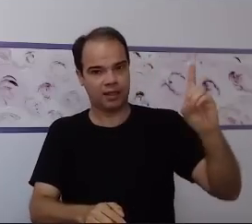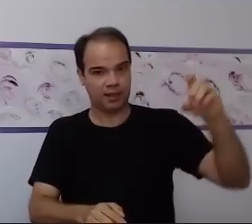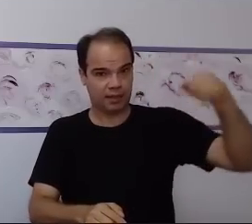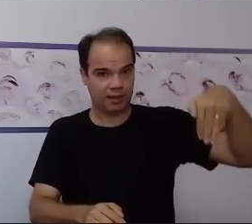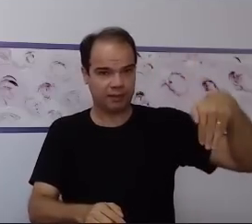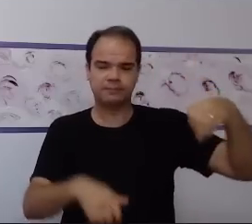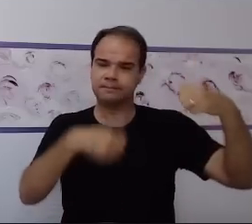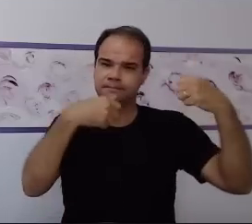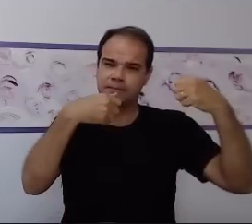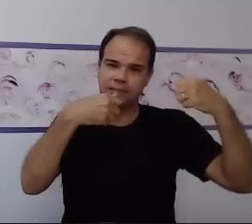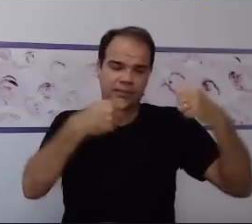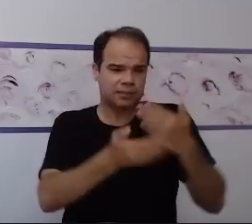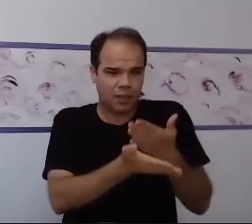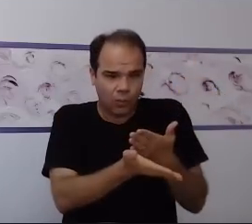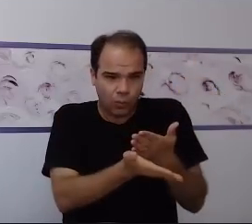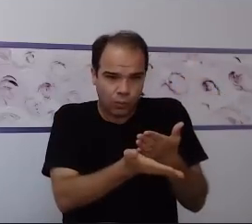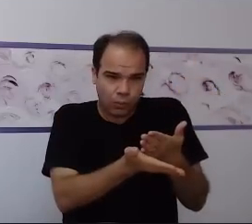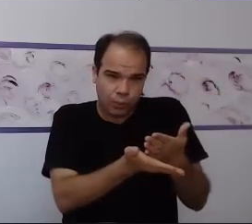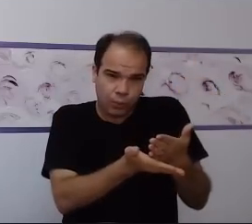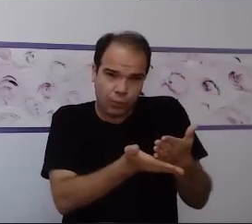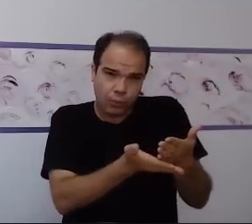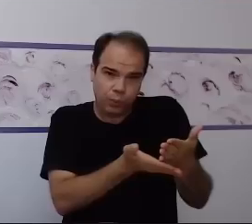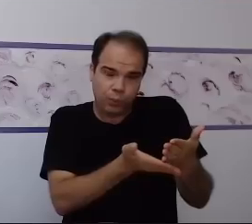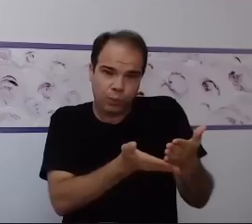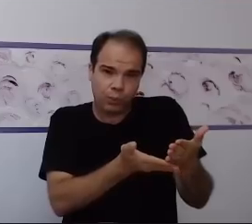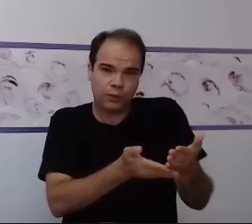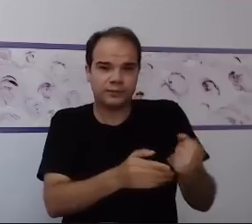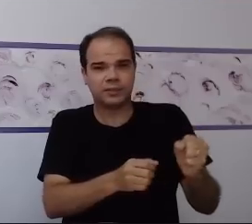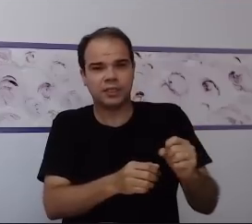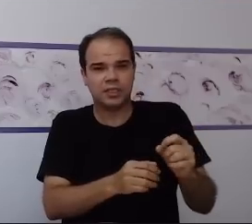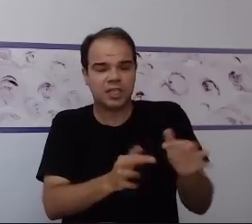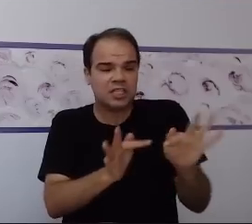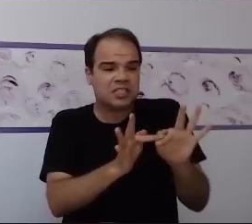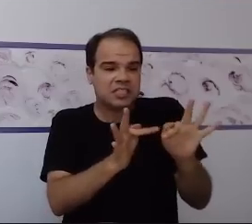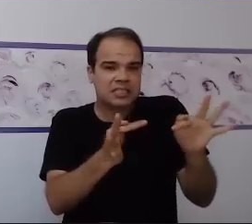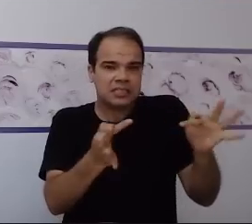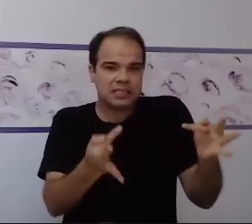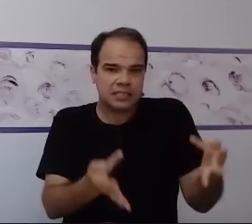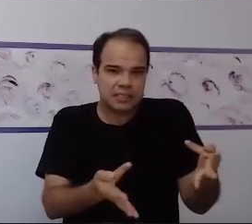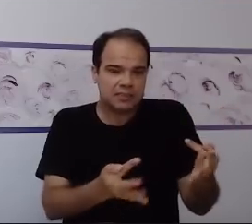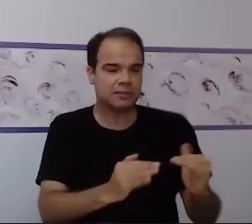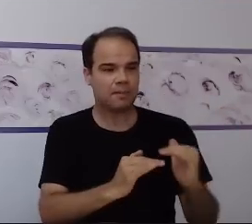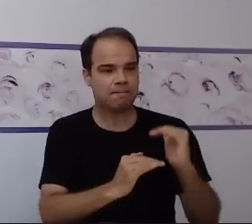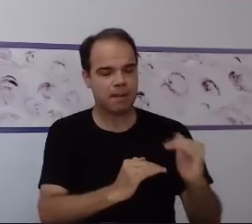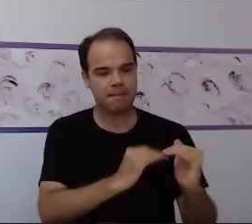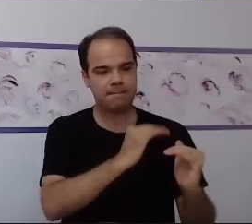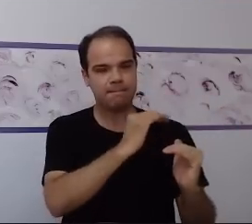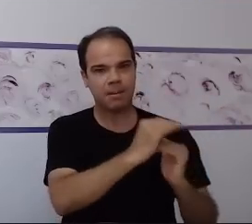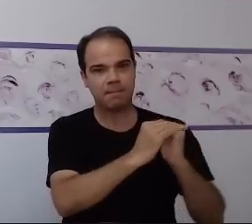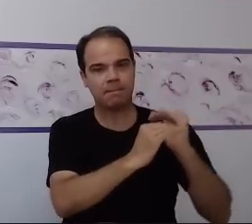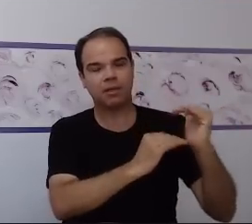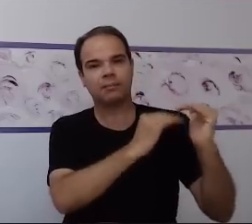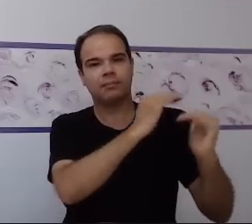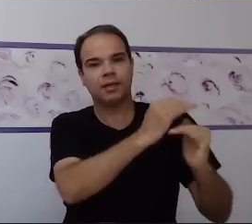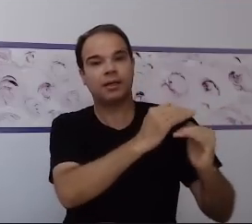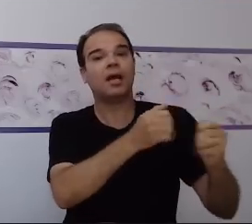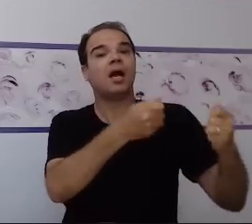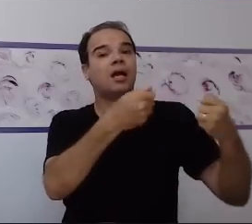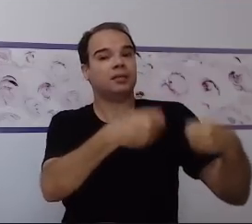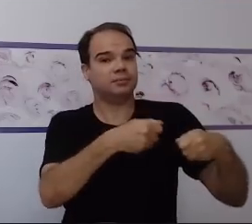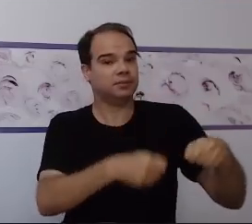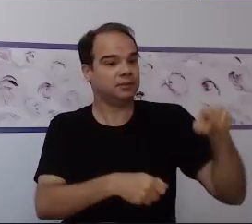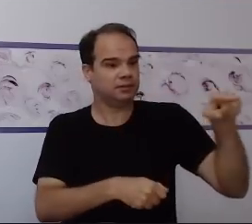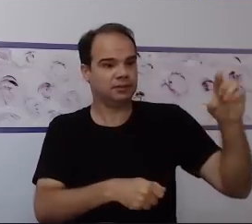básico. Esse acompanhamento, assim, do simples para o mais complexo, de uma forma bem clara, incisiva, onde o aluno vai